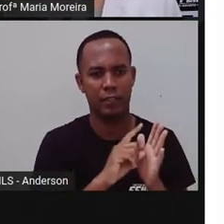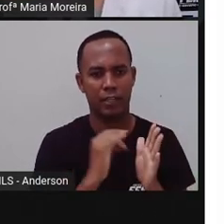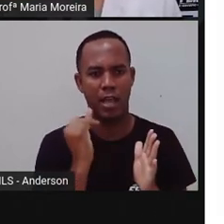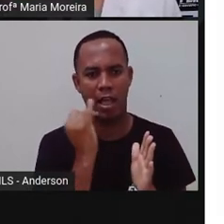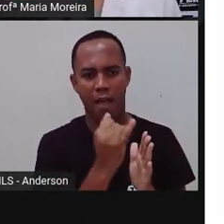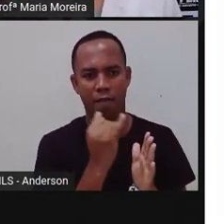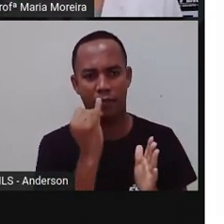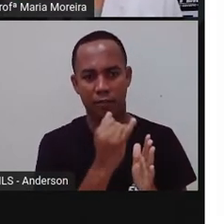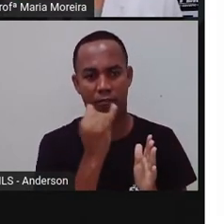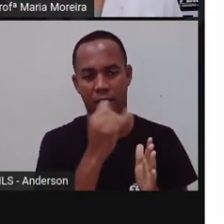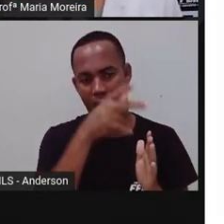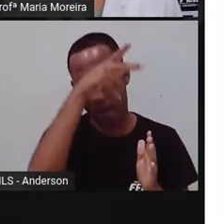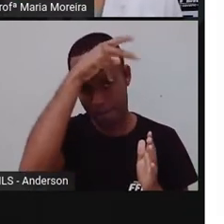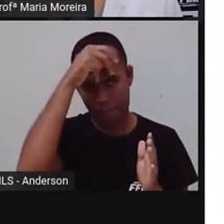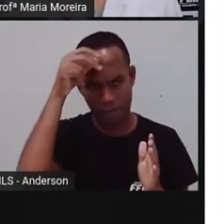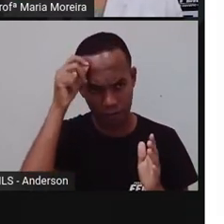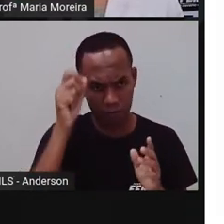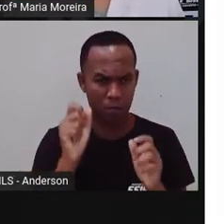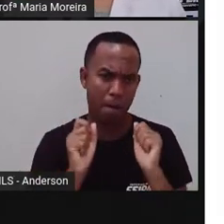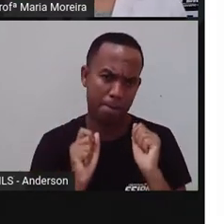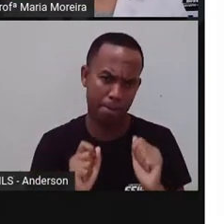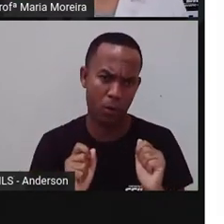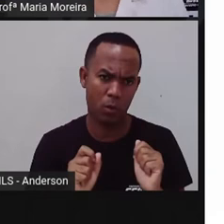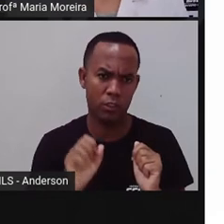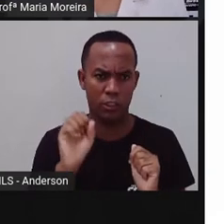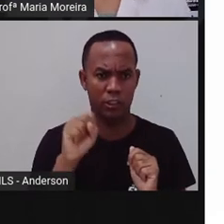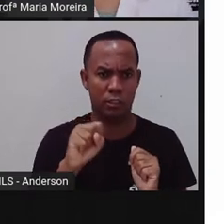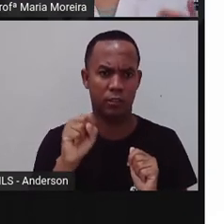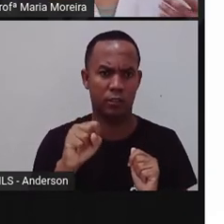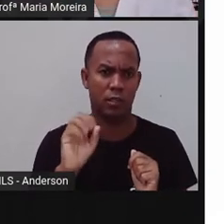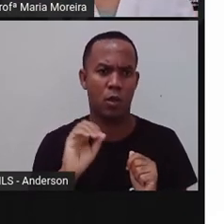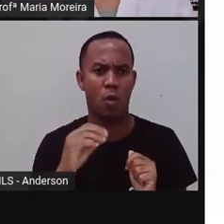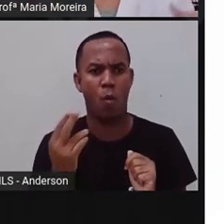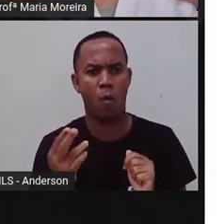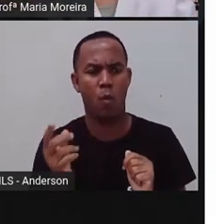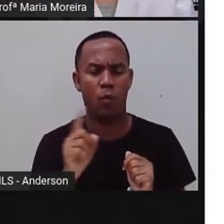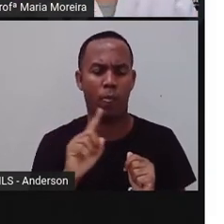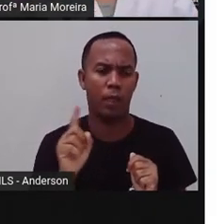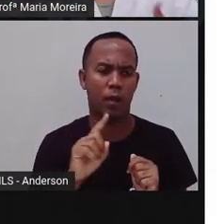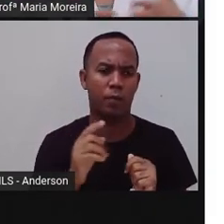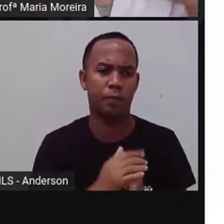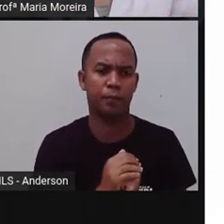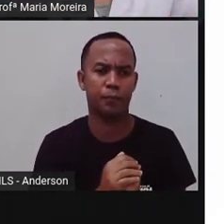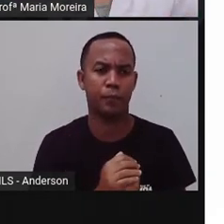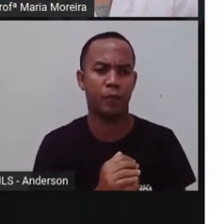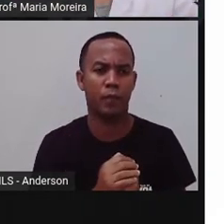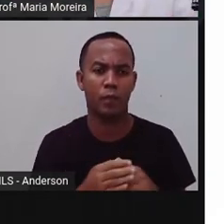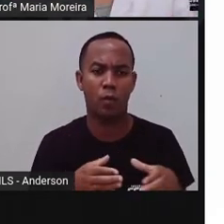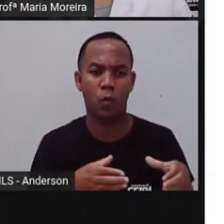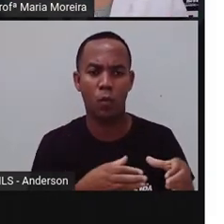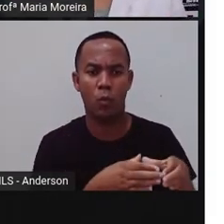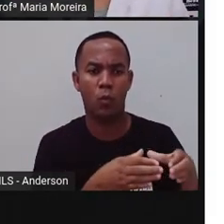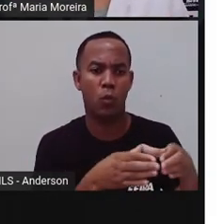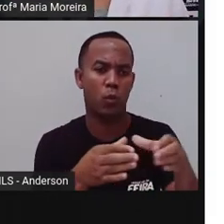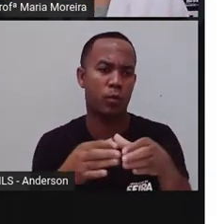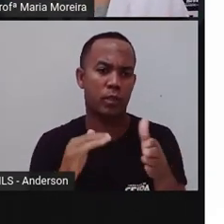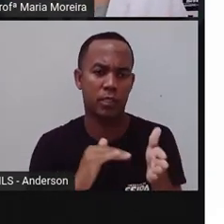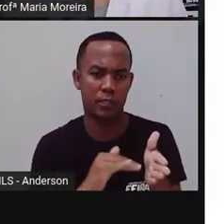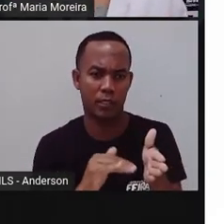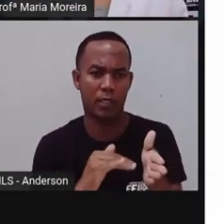possibilidade. Para isso, que existe o quê? O prefeito, a prefeitura e todas as secretarias.